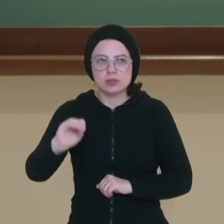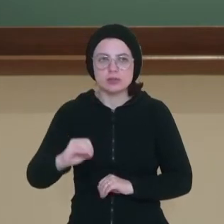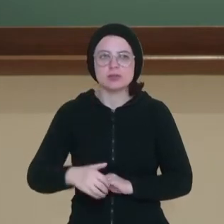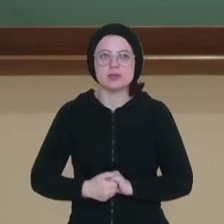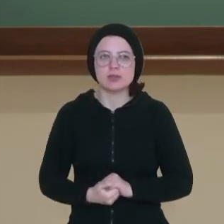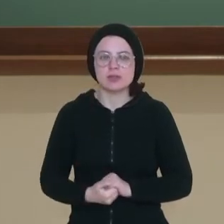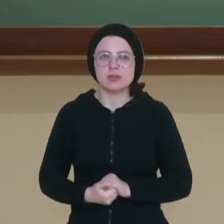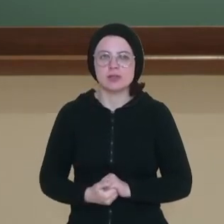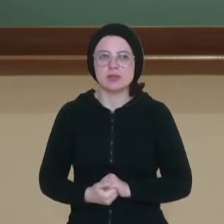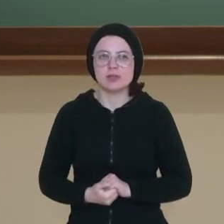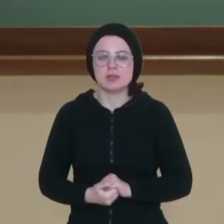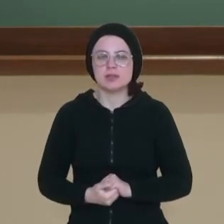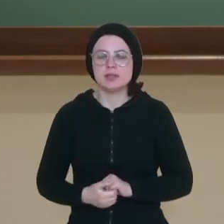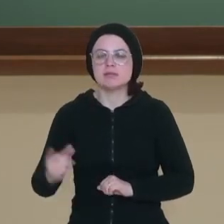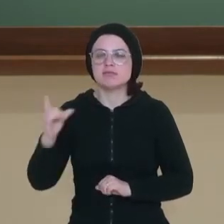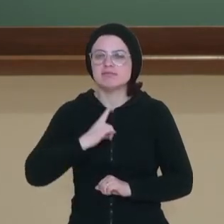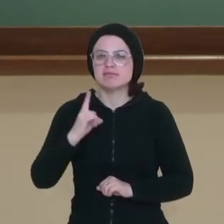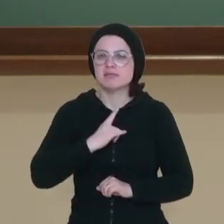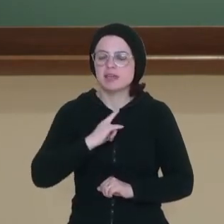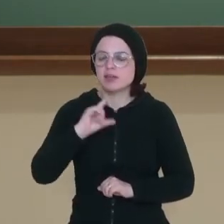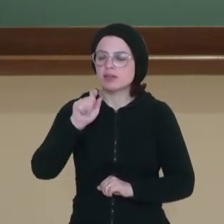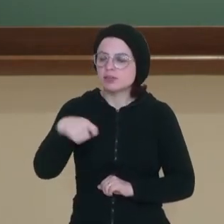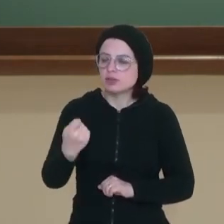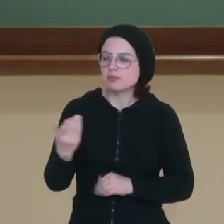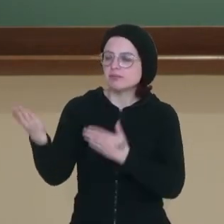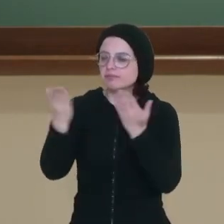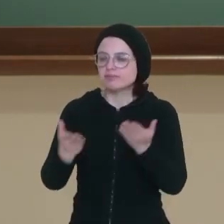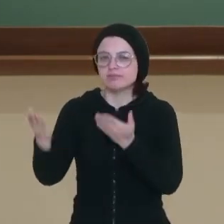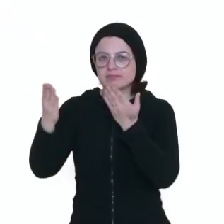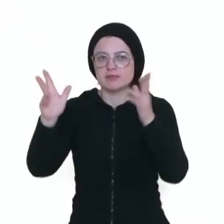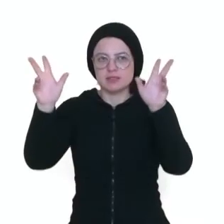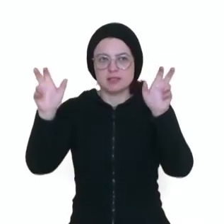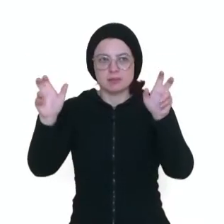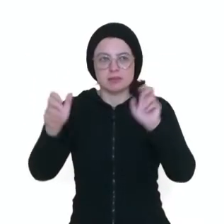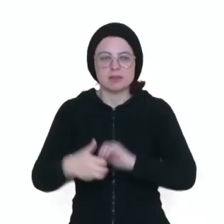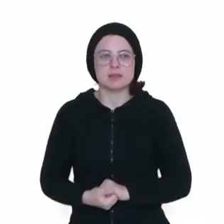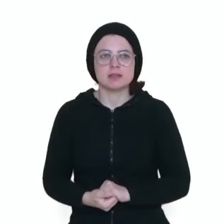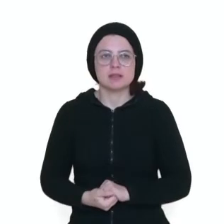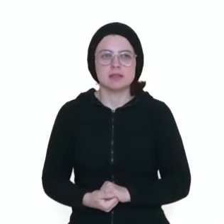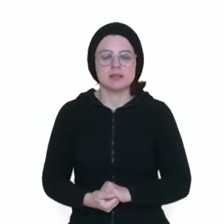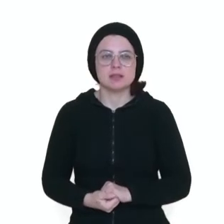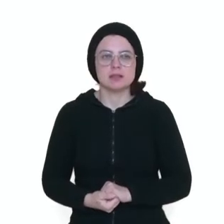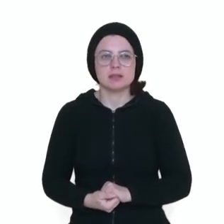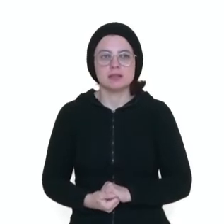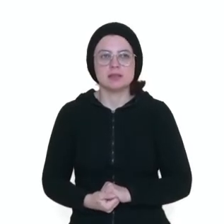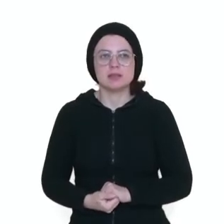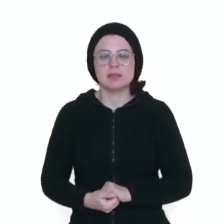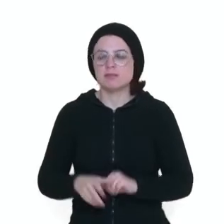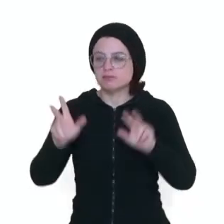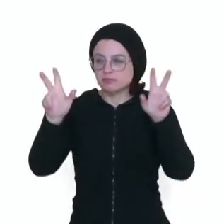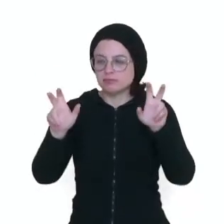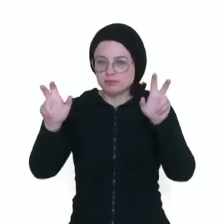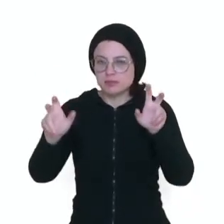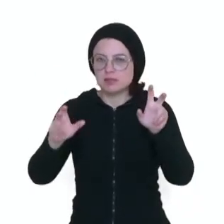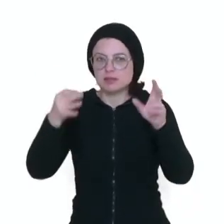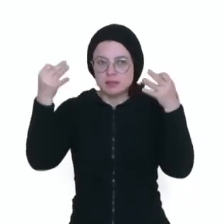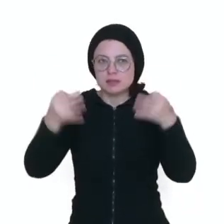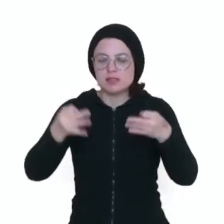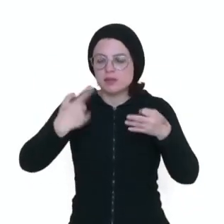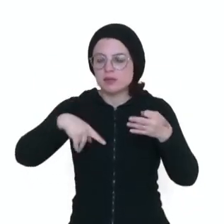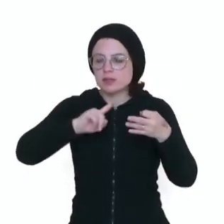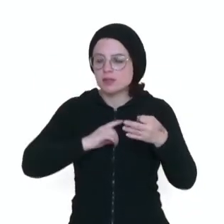resíduos ou rejeitos, né? Tem diferença aí a definição dos termos. Então, resíduo é o termo correto para denominar algo que foi